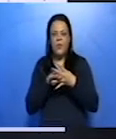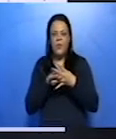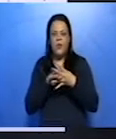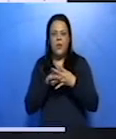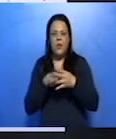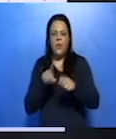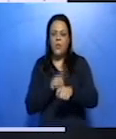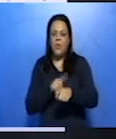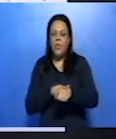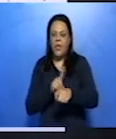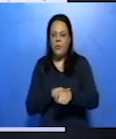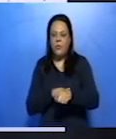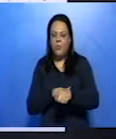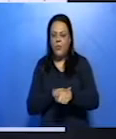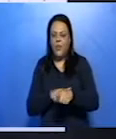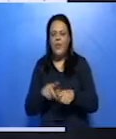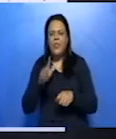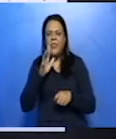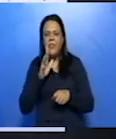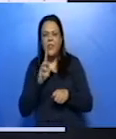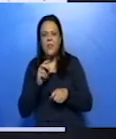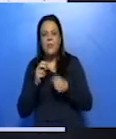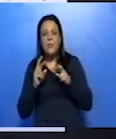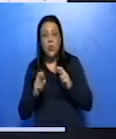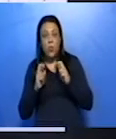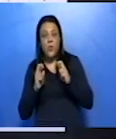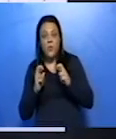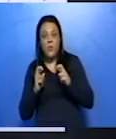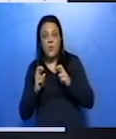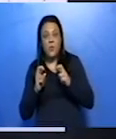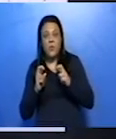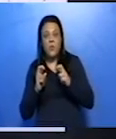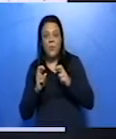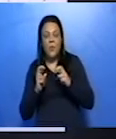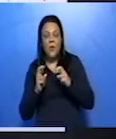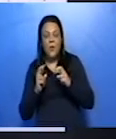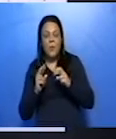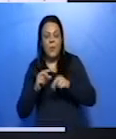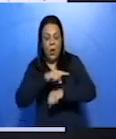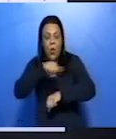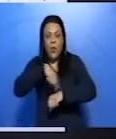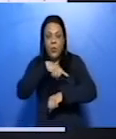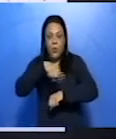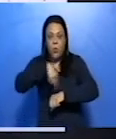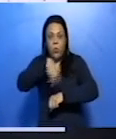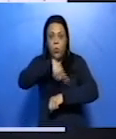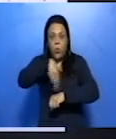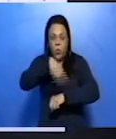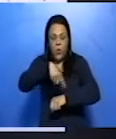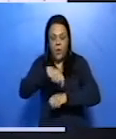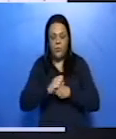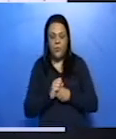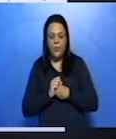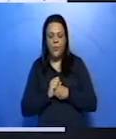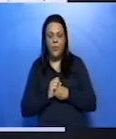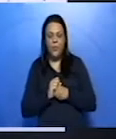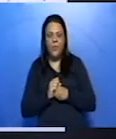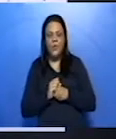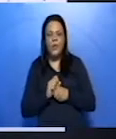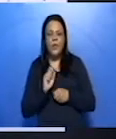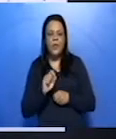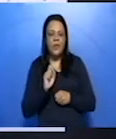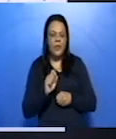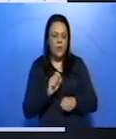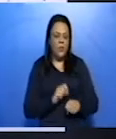horas. Só o tempo subjetivo é real para a nossa experiência. O tempo objetivo é apenas uma marcação